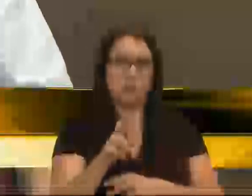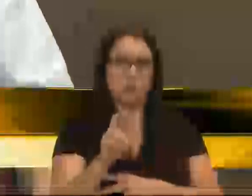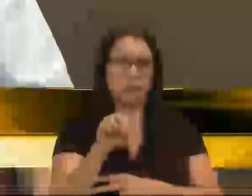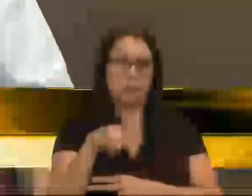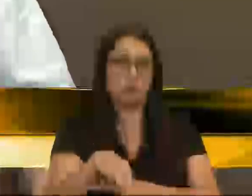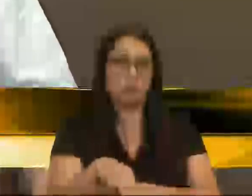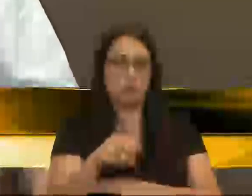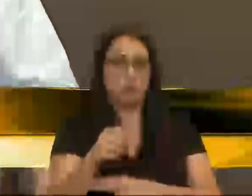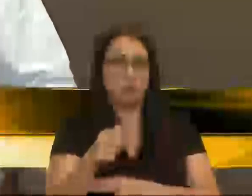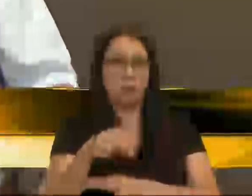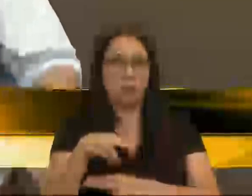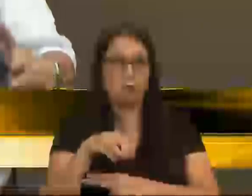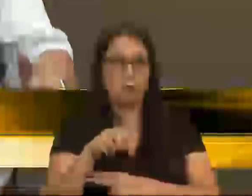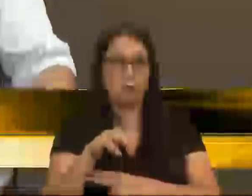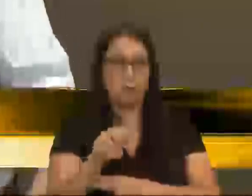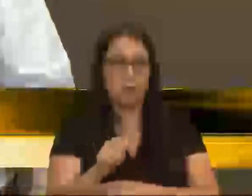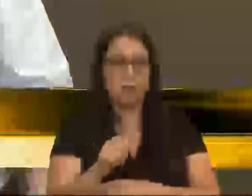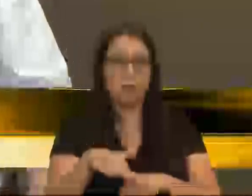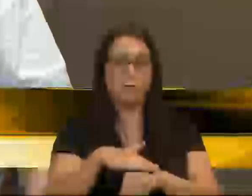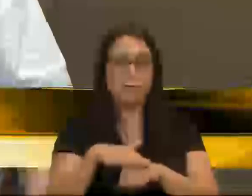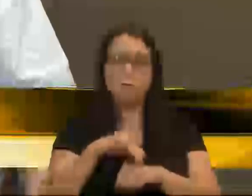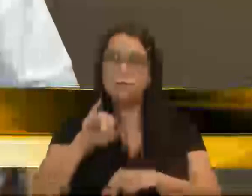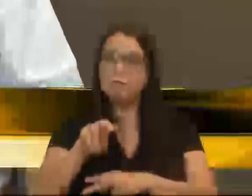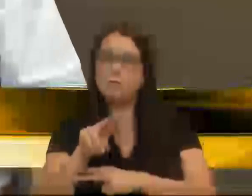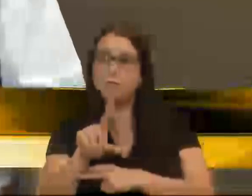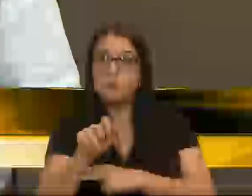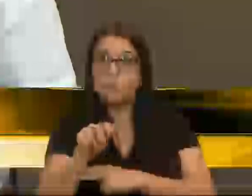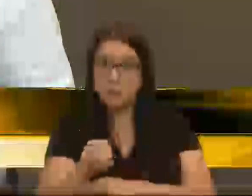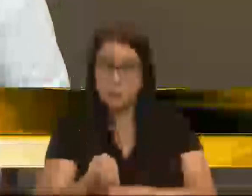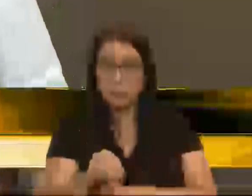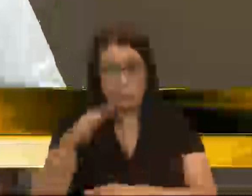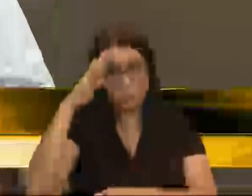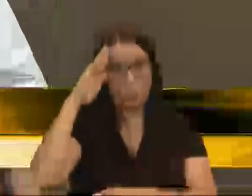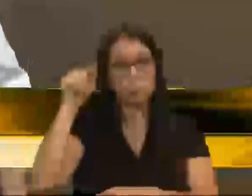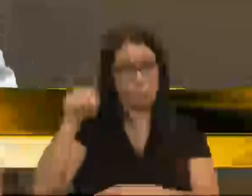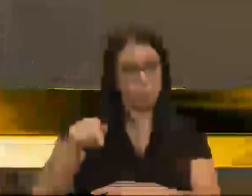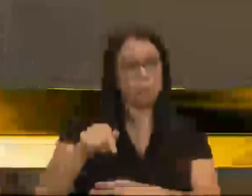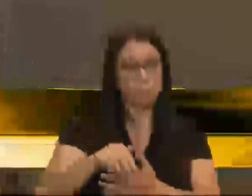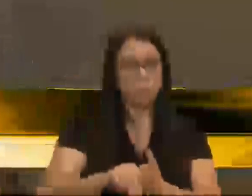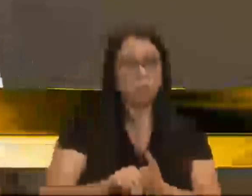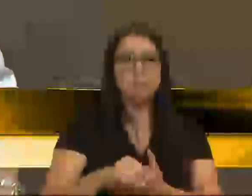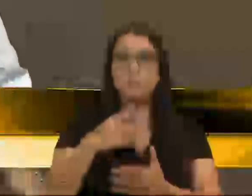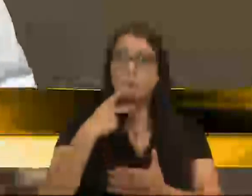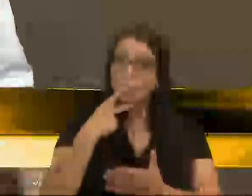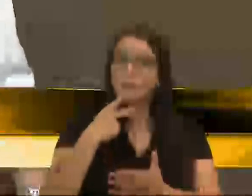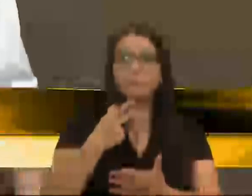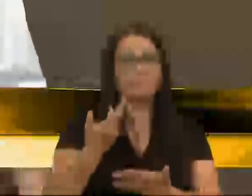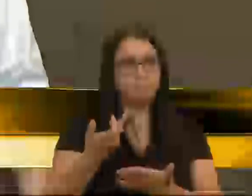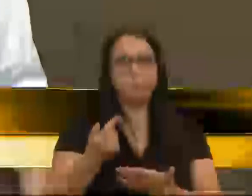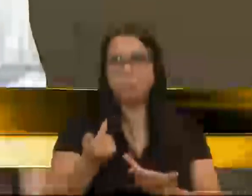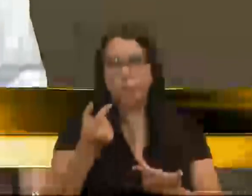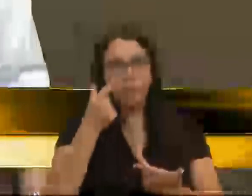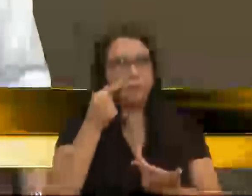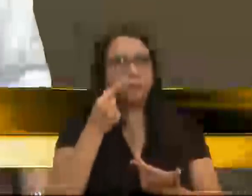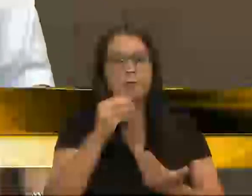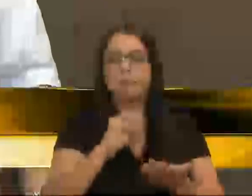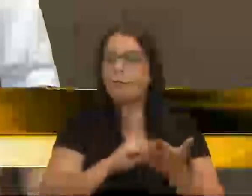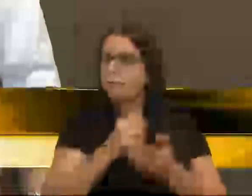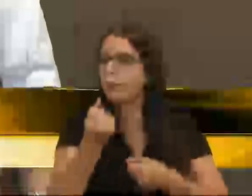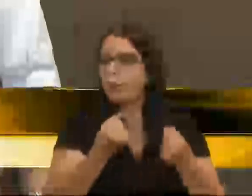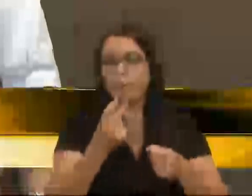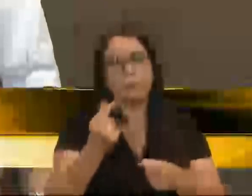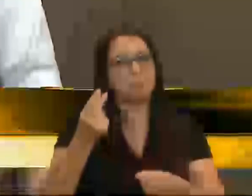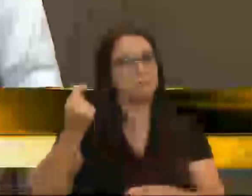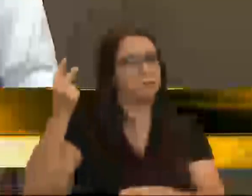Conversava com o Juliano, que era um dos grandes defensores, soldado Juliano, e ele me dizia, Bafra, isso, nós estamos sem veículo há muito tempo.